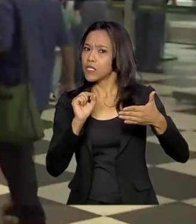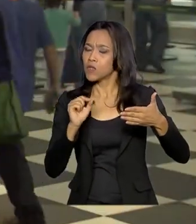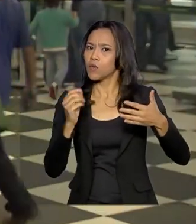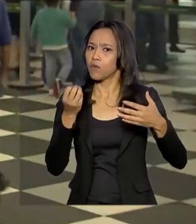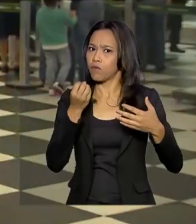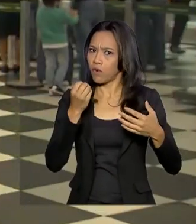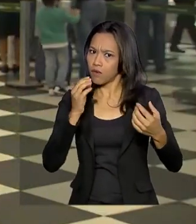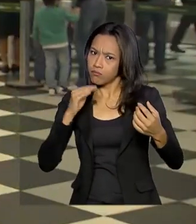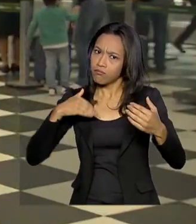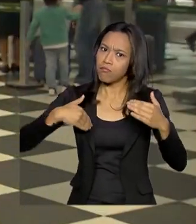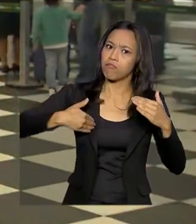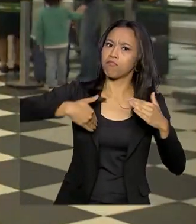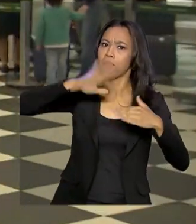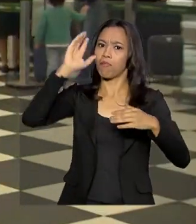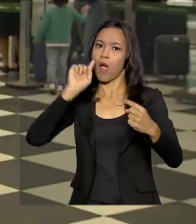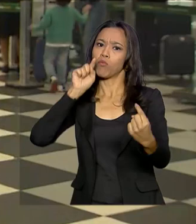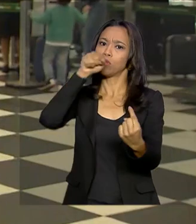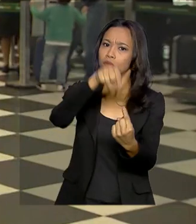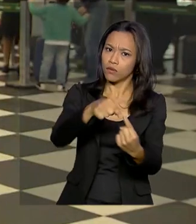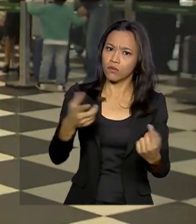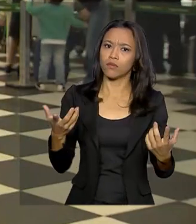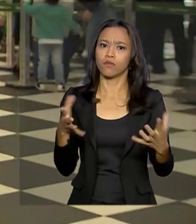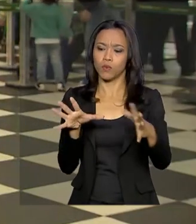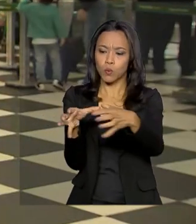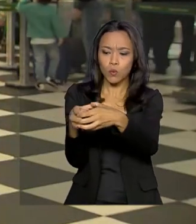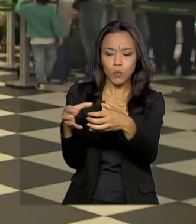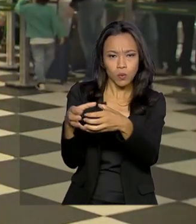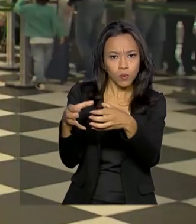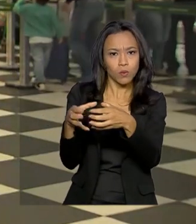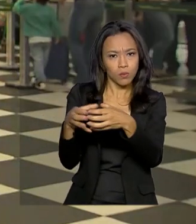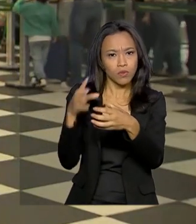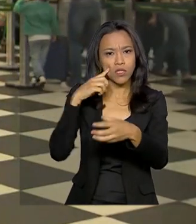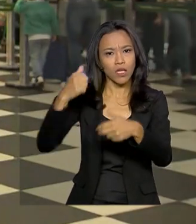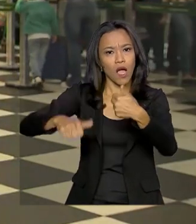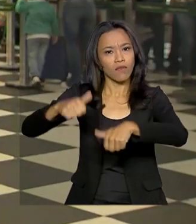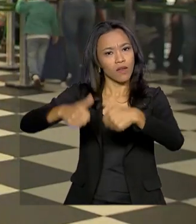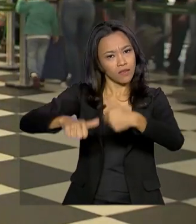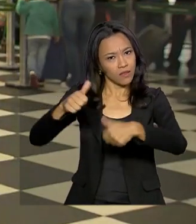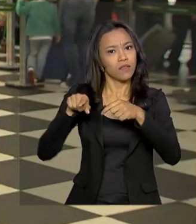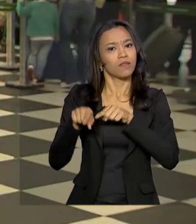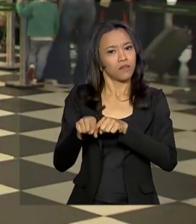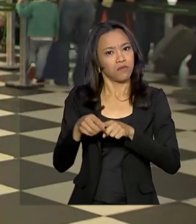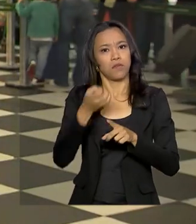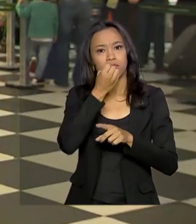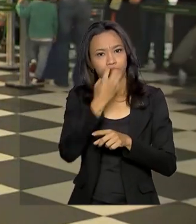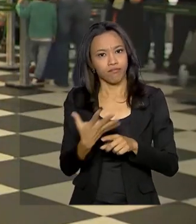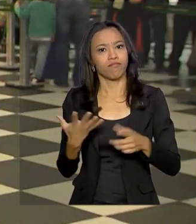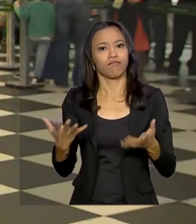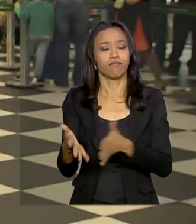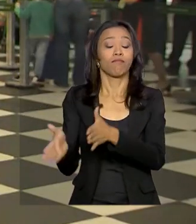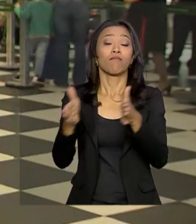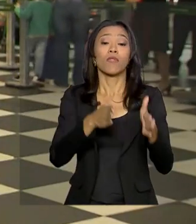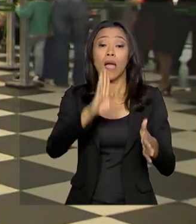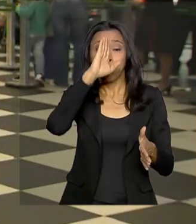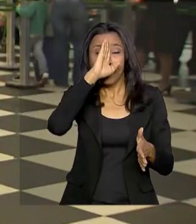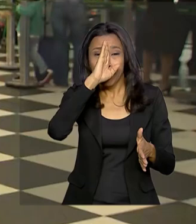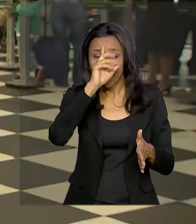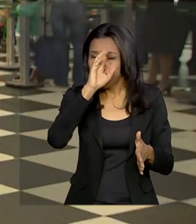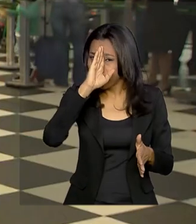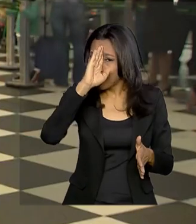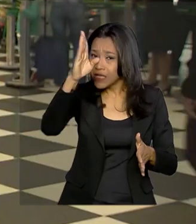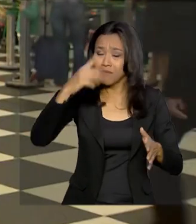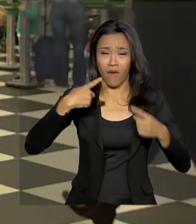a meta estabelecida pela Comissão Nacional de Autoridades Aeroportuárias. A principal reclamação